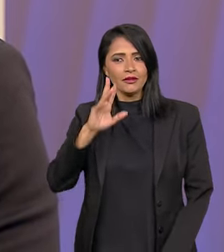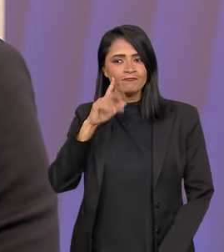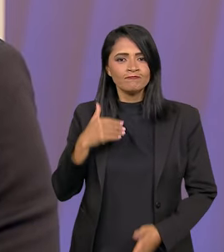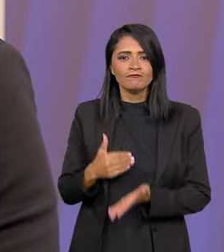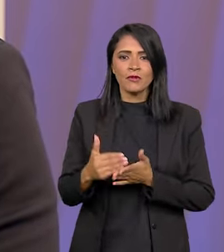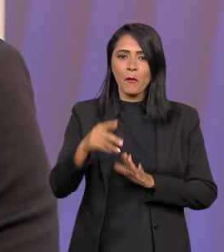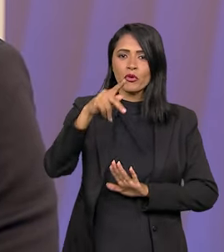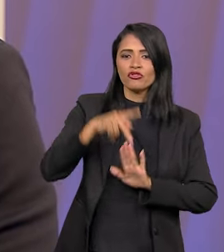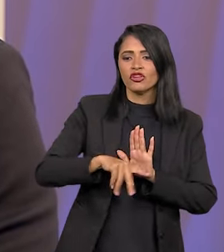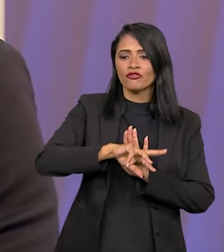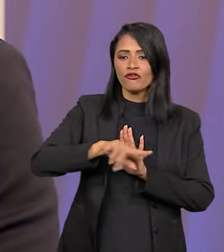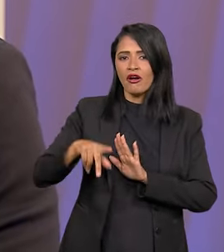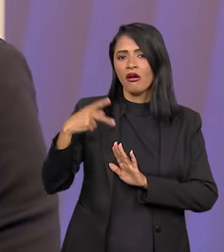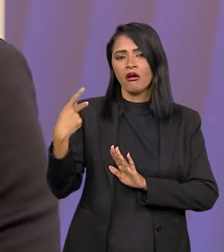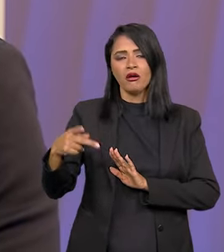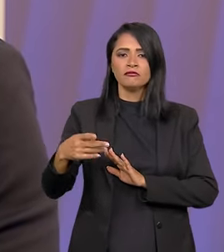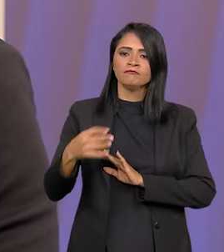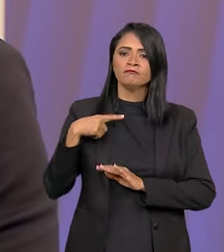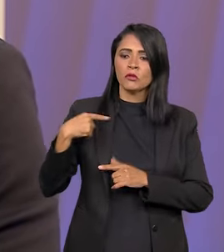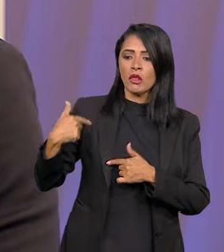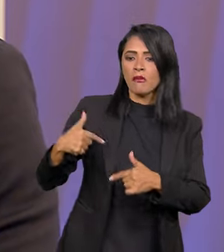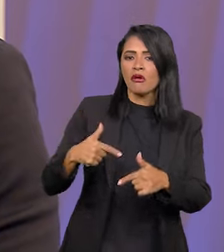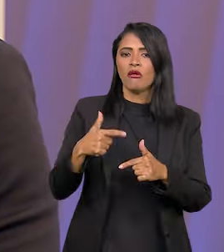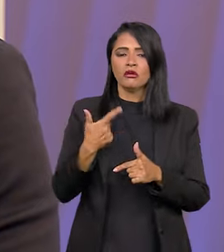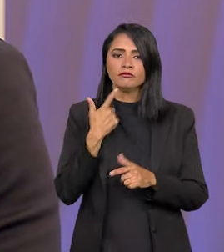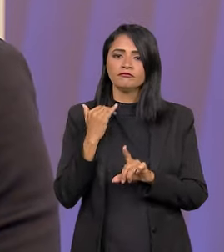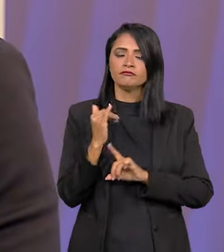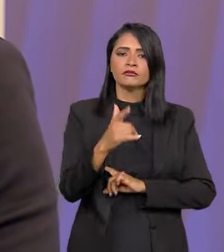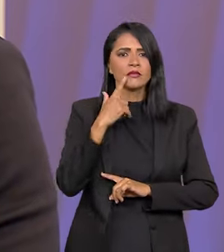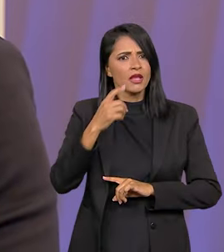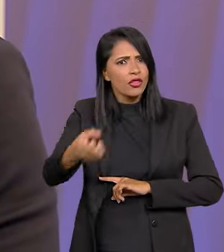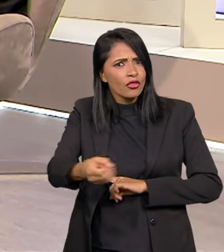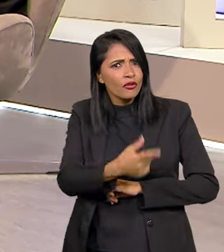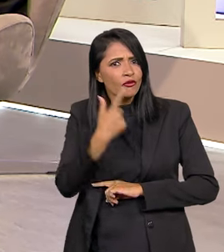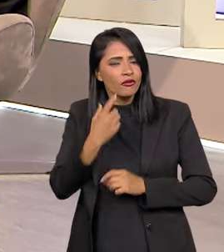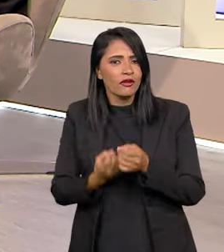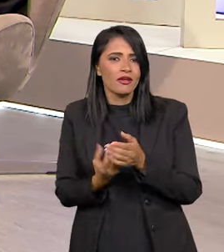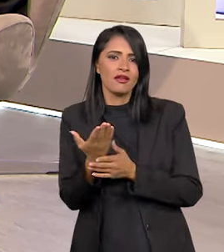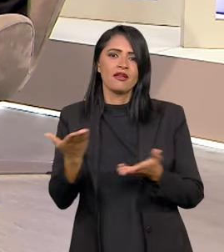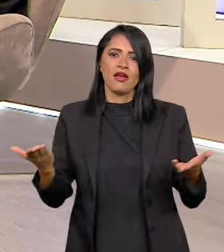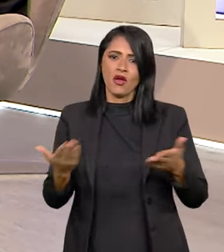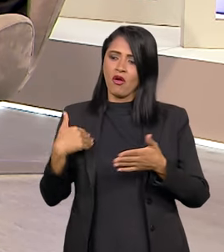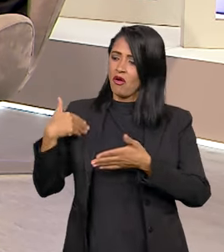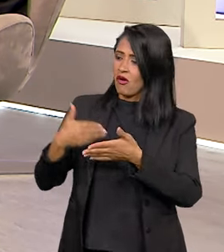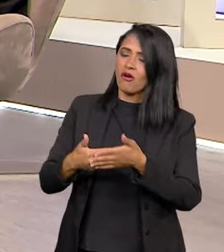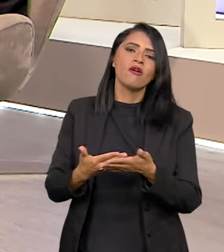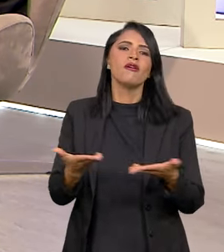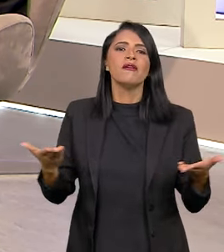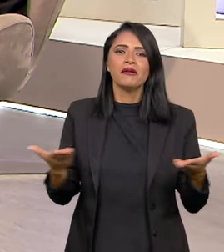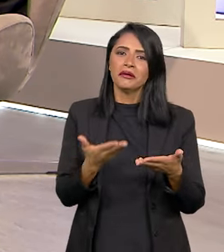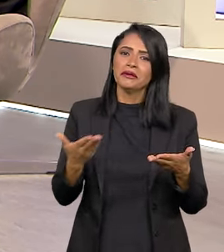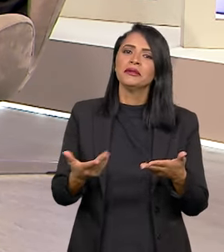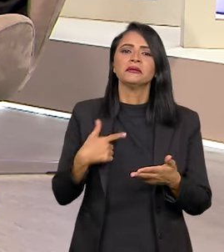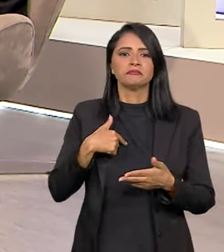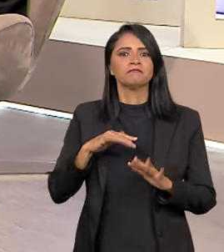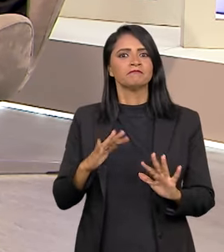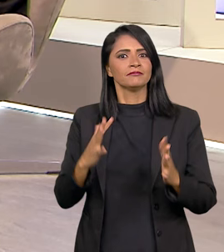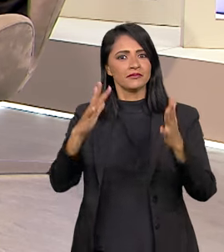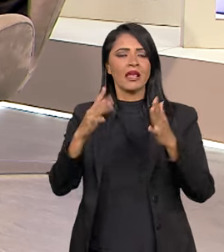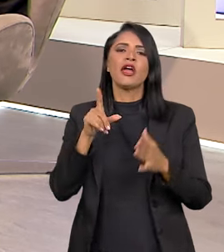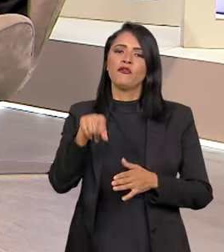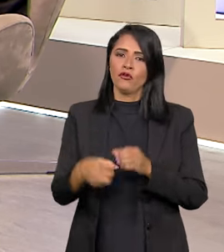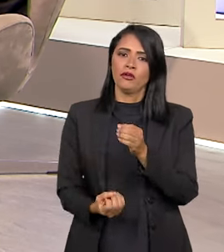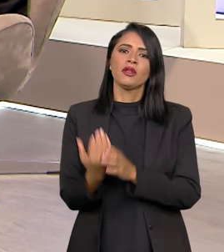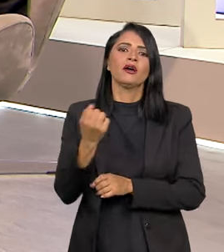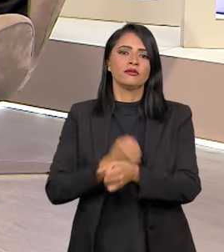toma, as iniciativas que o presidente da República toma. Inclusive é nova, né? Foi feita agora, recentemente. Isso, foi criado... Já é